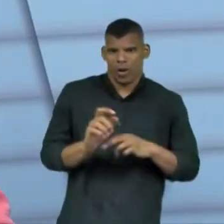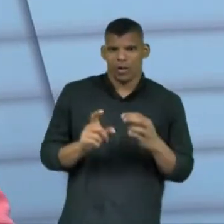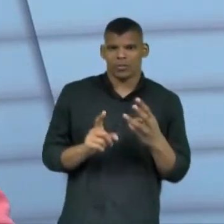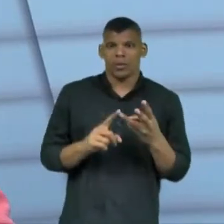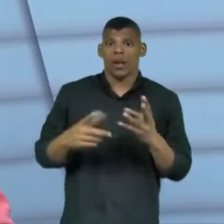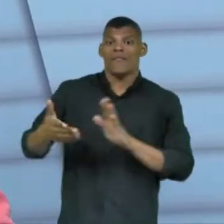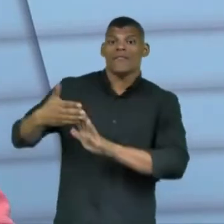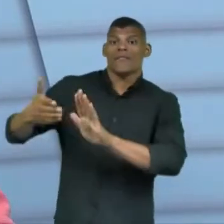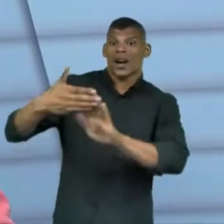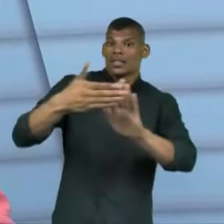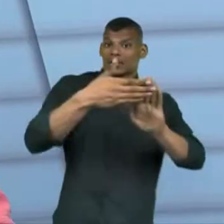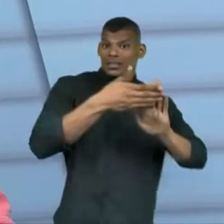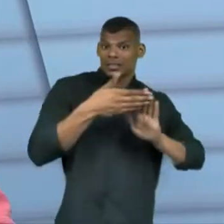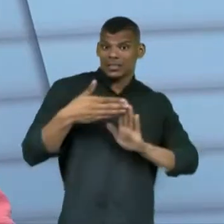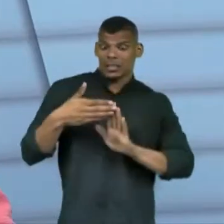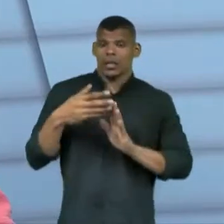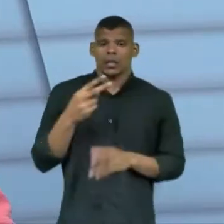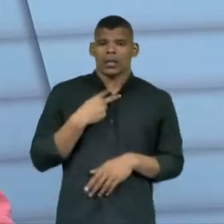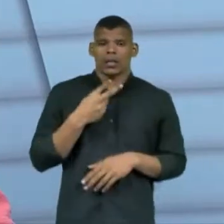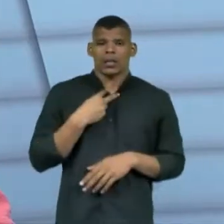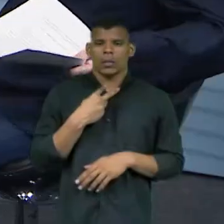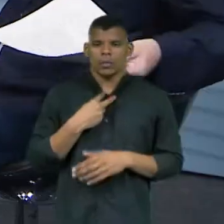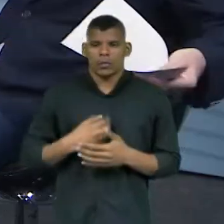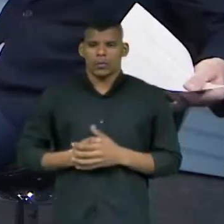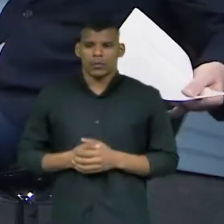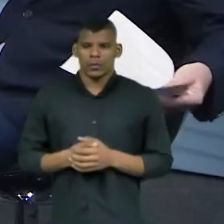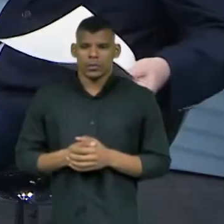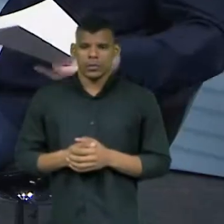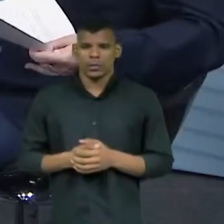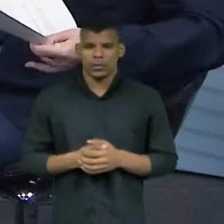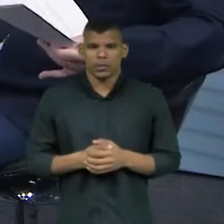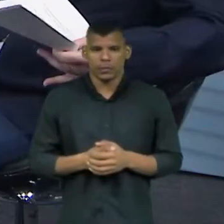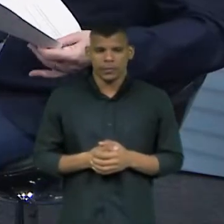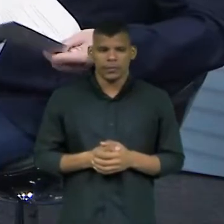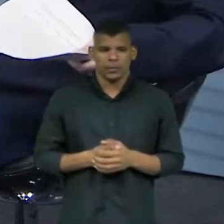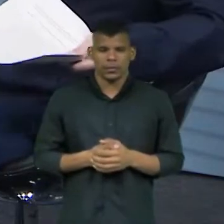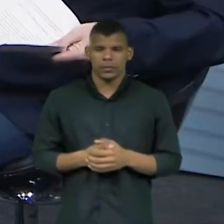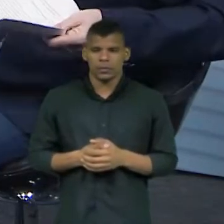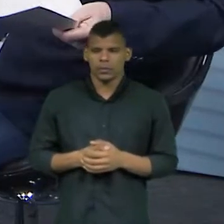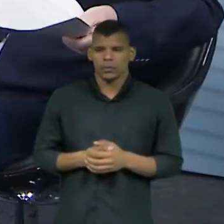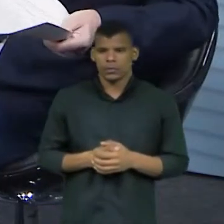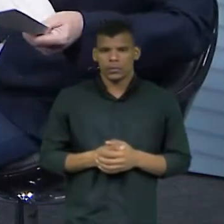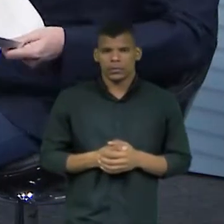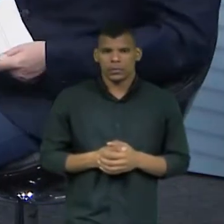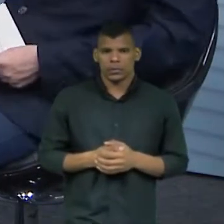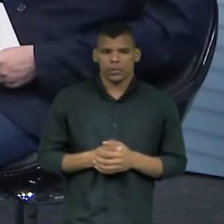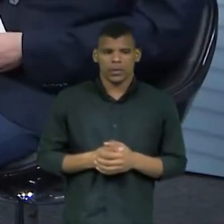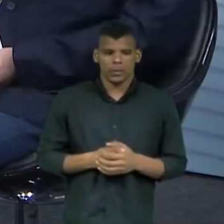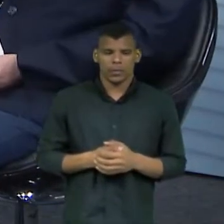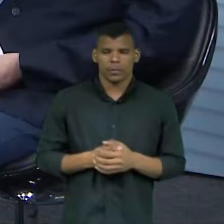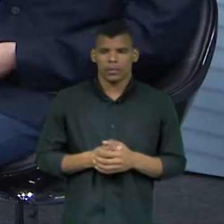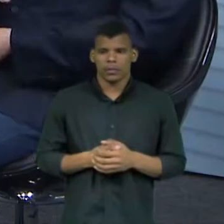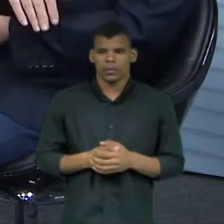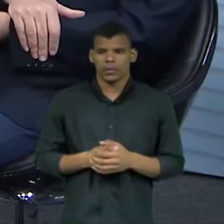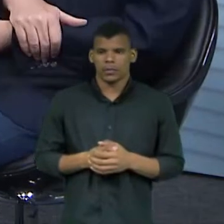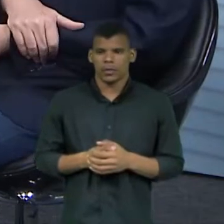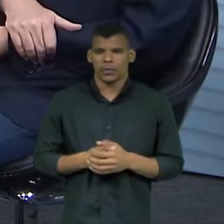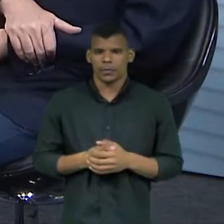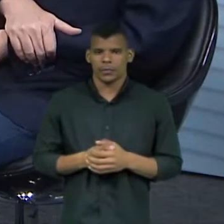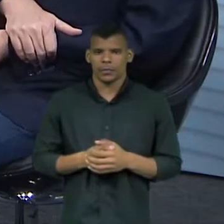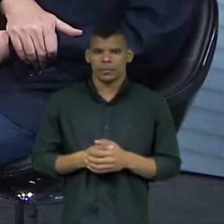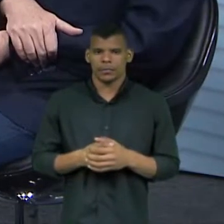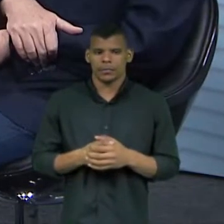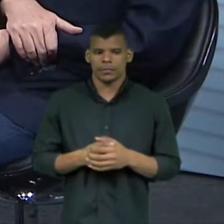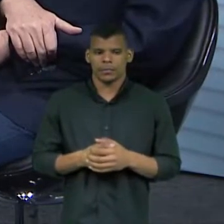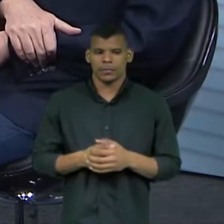Ah, entendi. O que não pode é utilizar... No dia de futebol, o candidato está lá com a turma dele, com a armada dele, ele pode entregar os botões... O também, com livre manifestação do seu